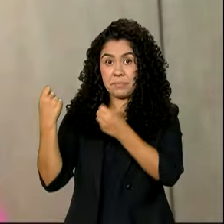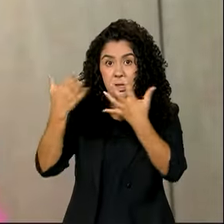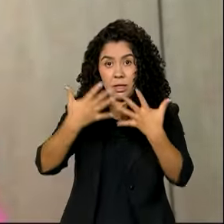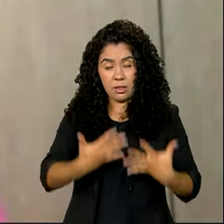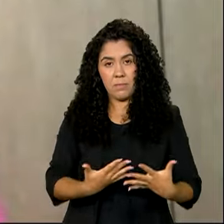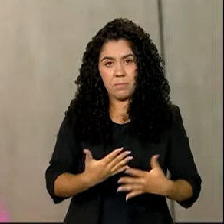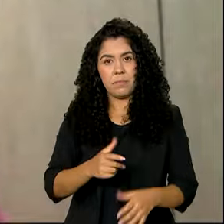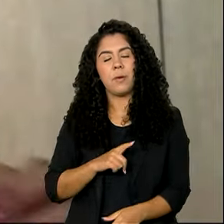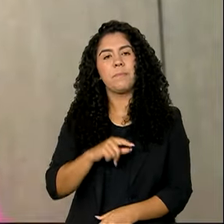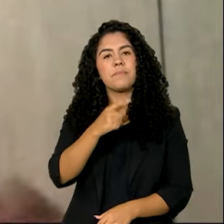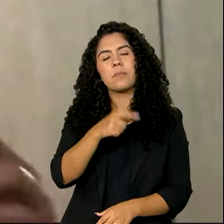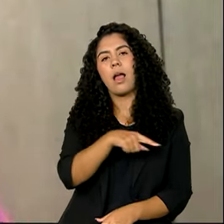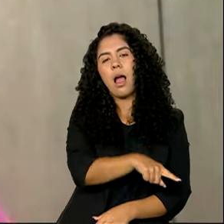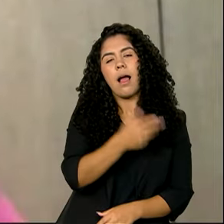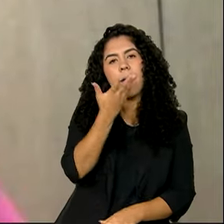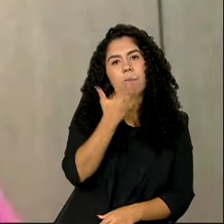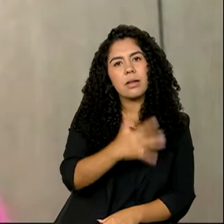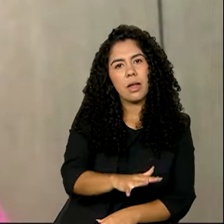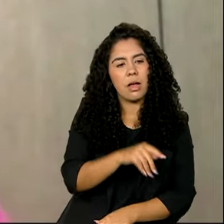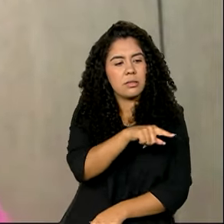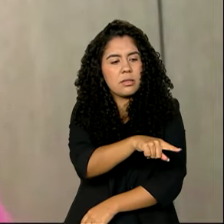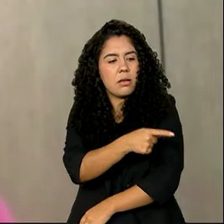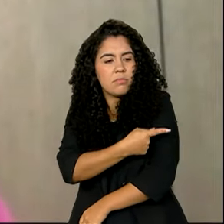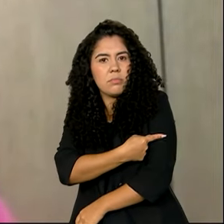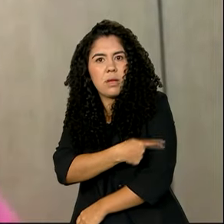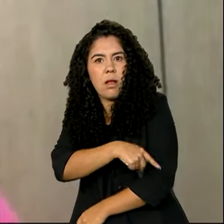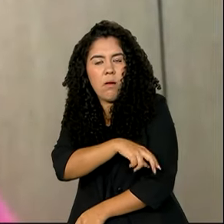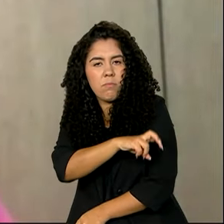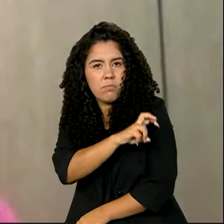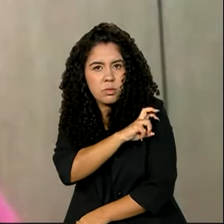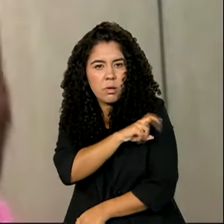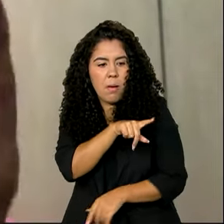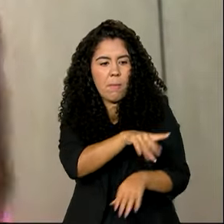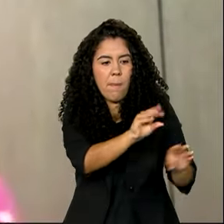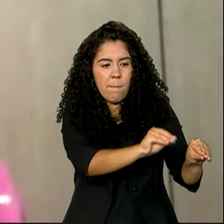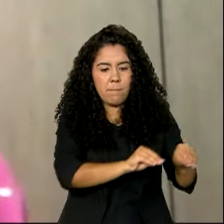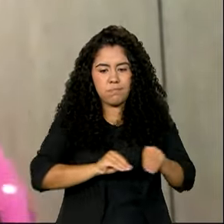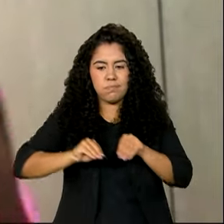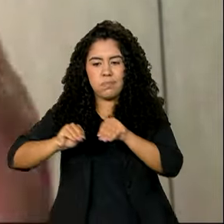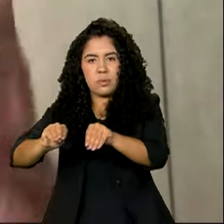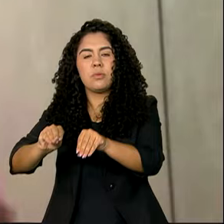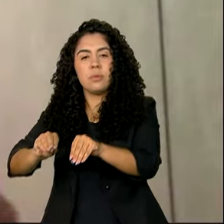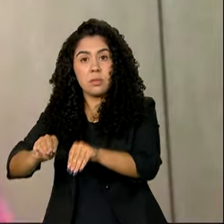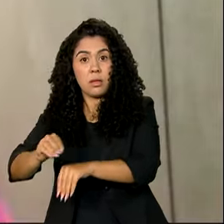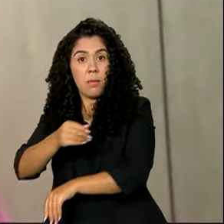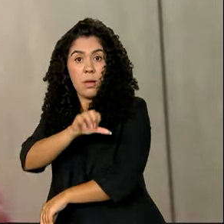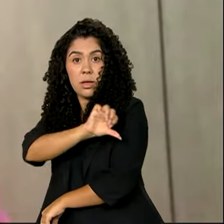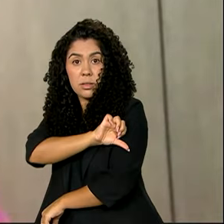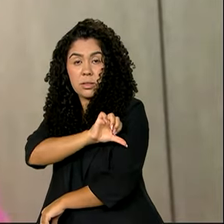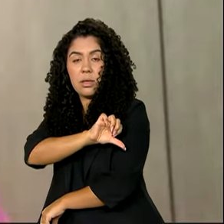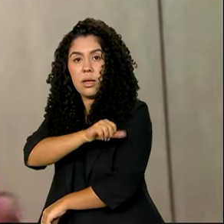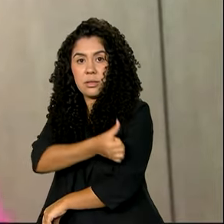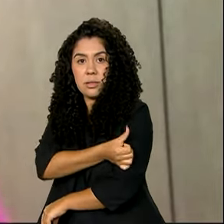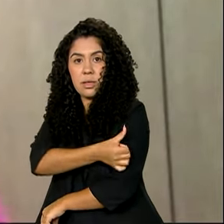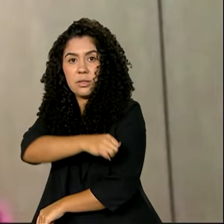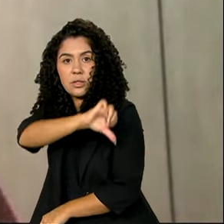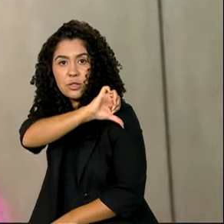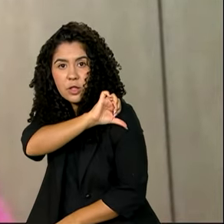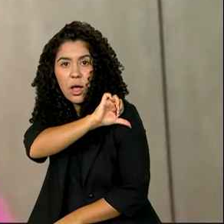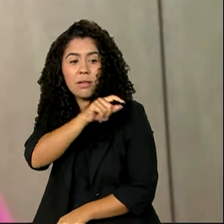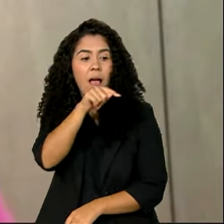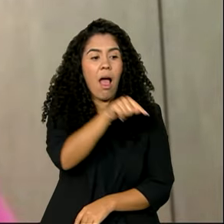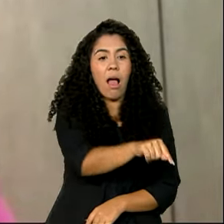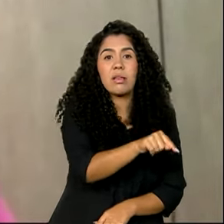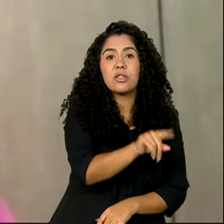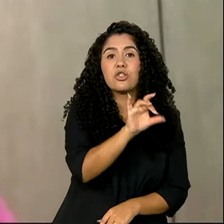Fundamental 1, normalmente ele vem de uma escola onde ele tinha um máximo dois professores. Ele tem